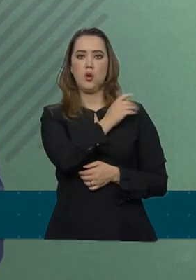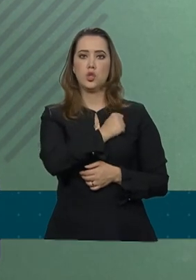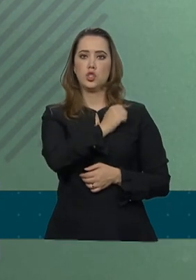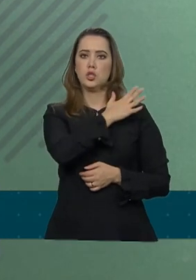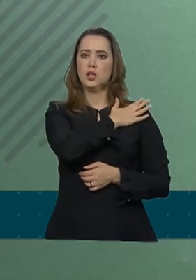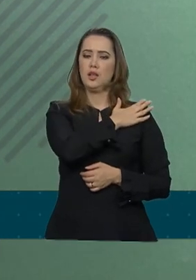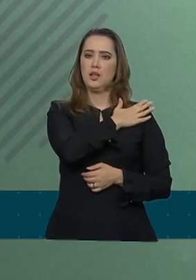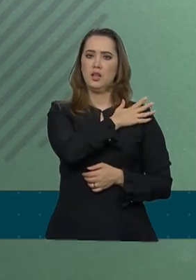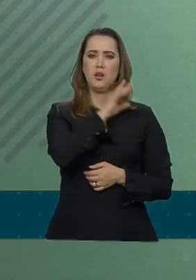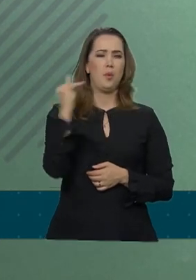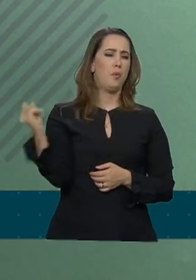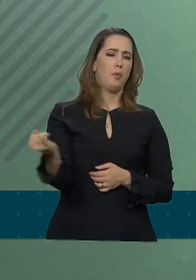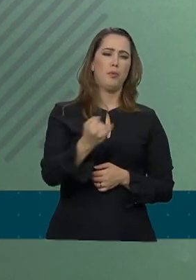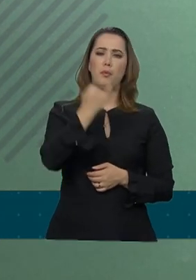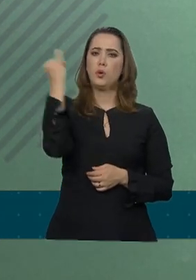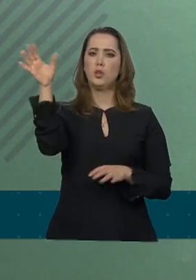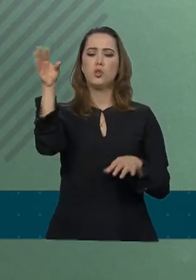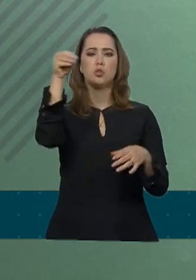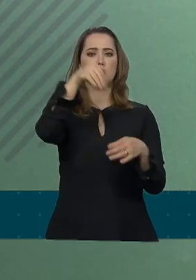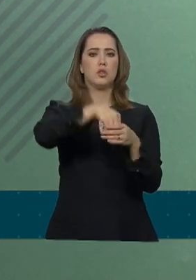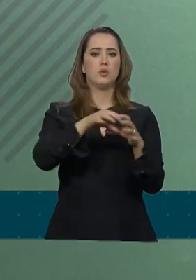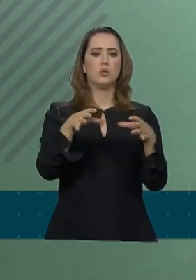emblemático dentro da estrutura militar,